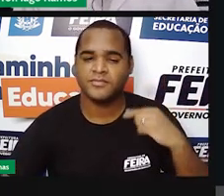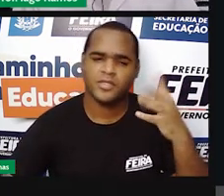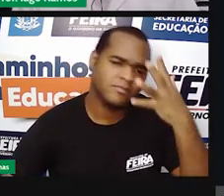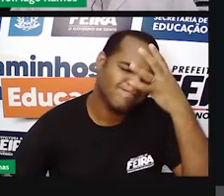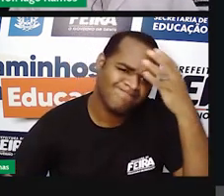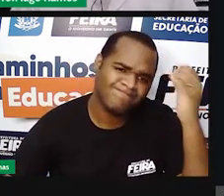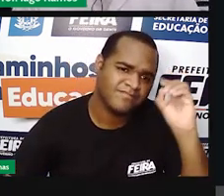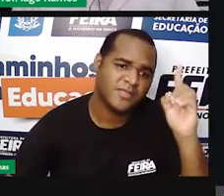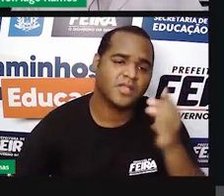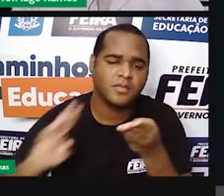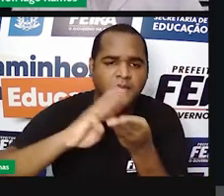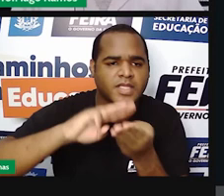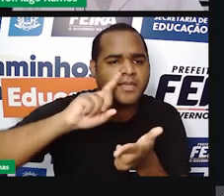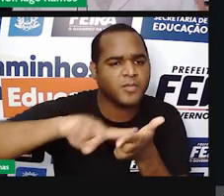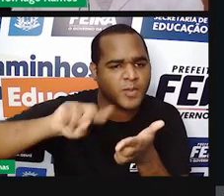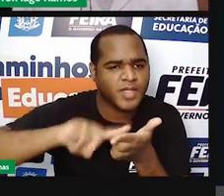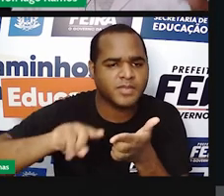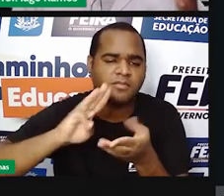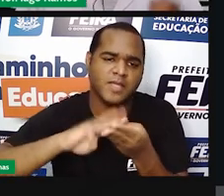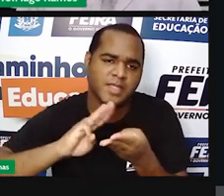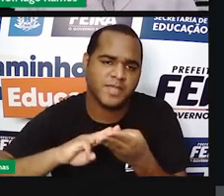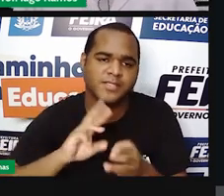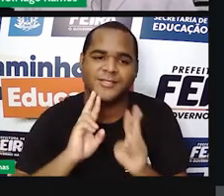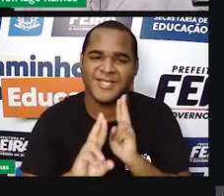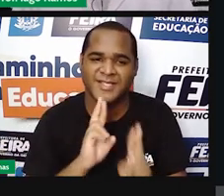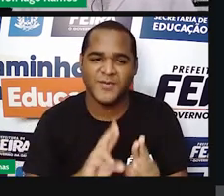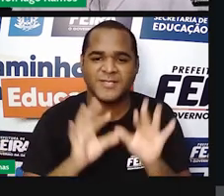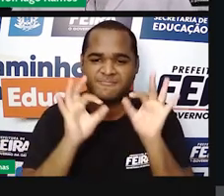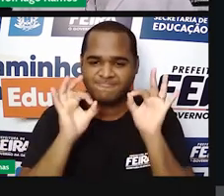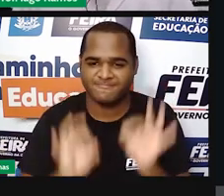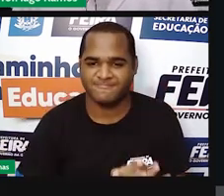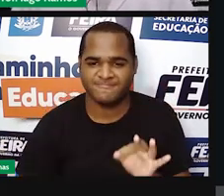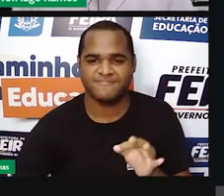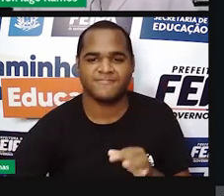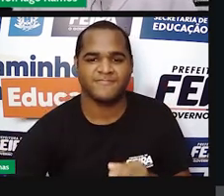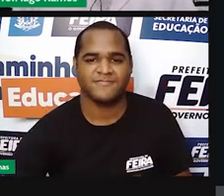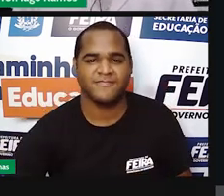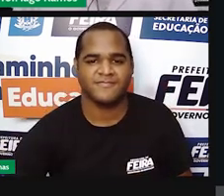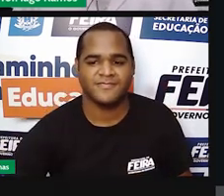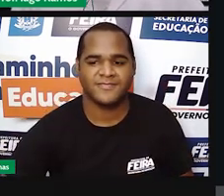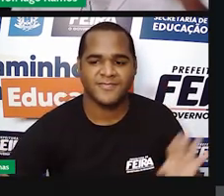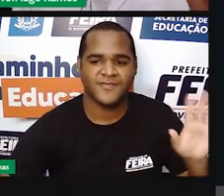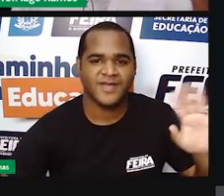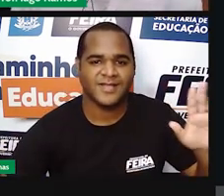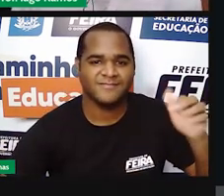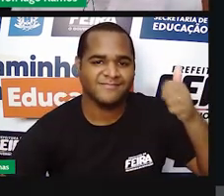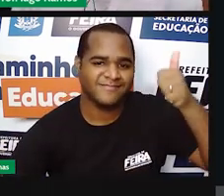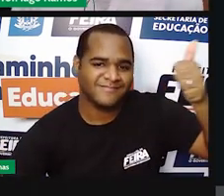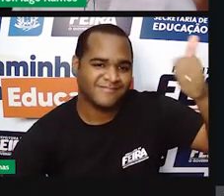esquece, matemática não é problema, matemática é solução, valeu?